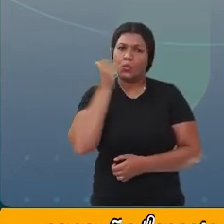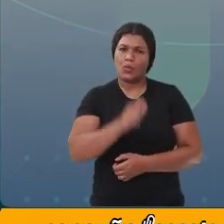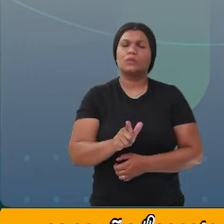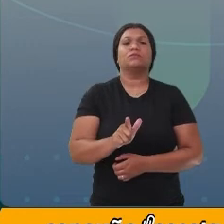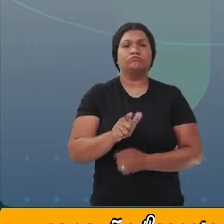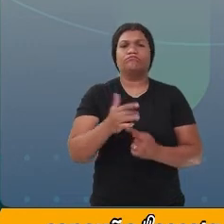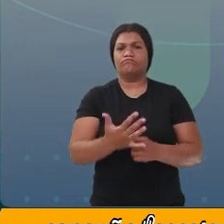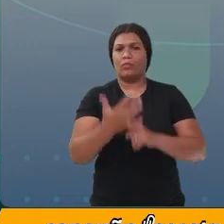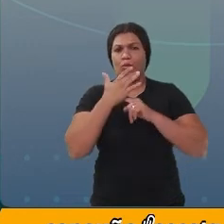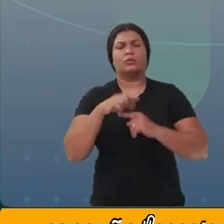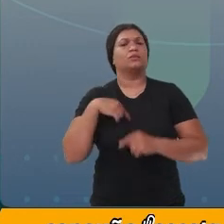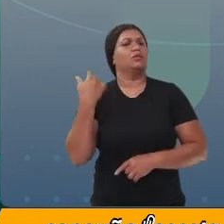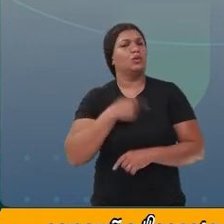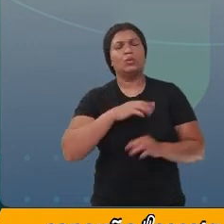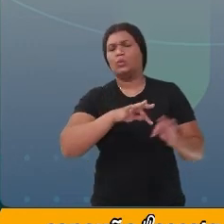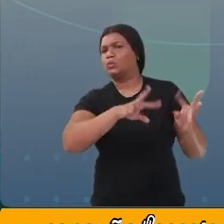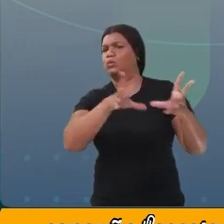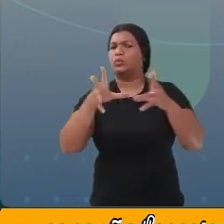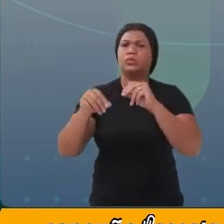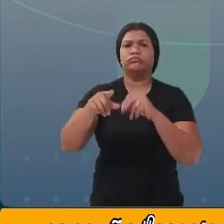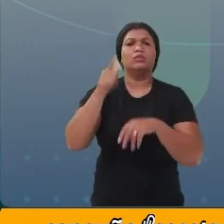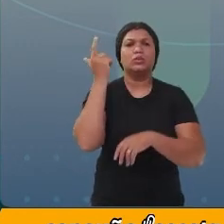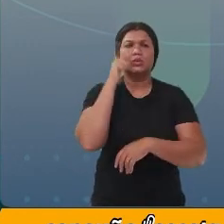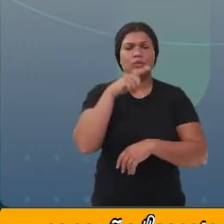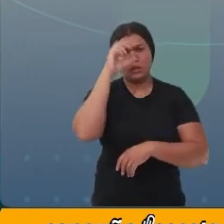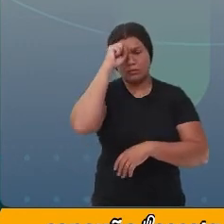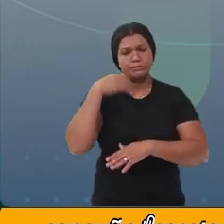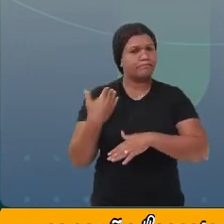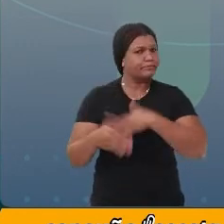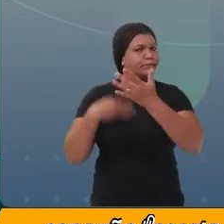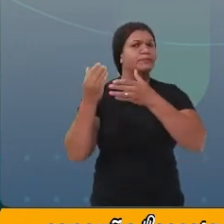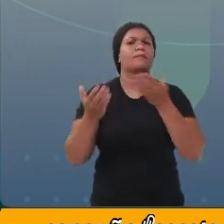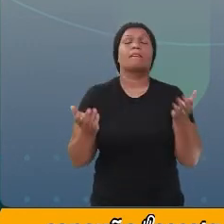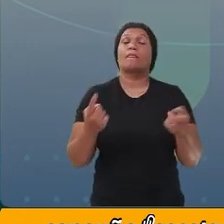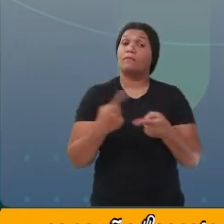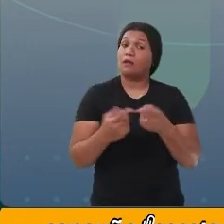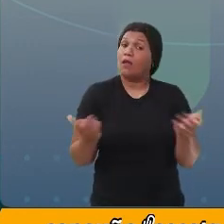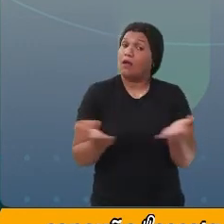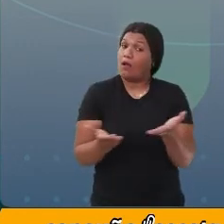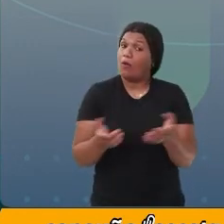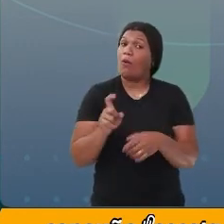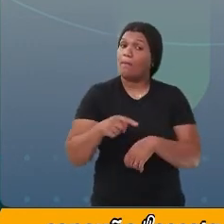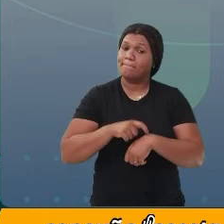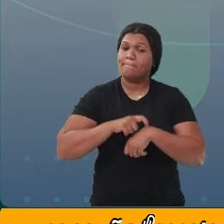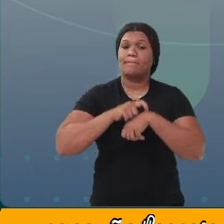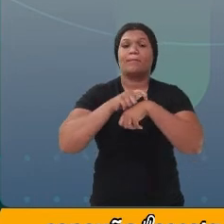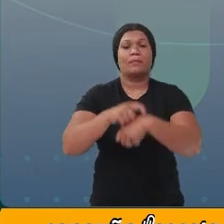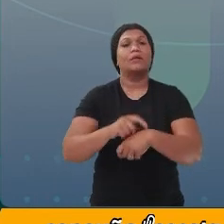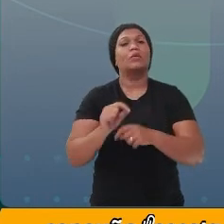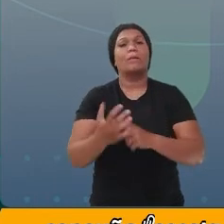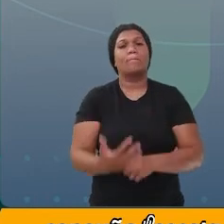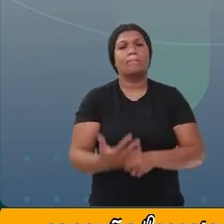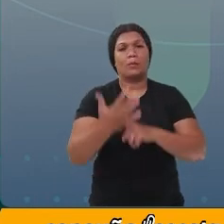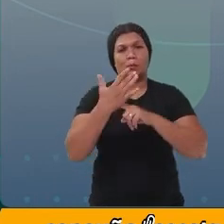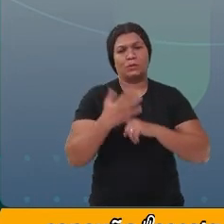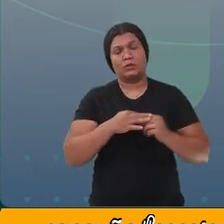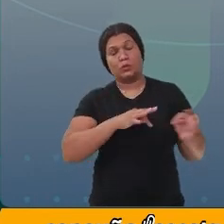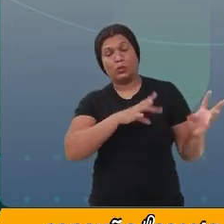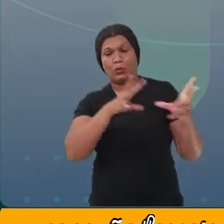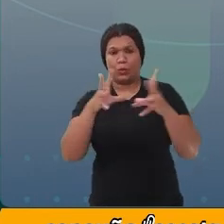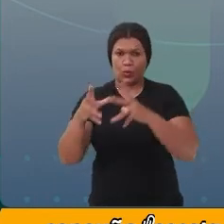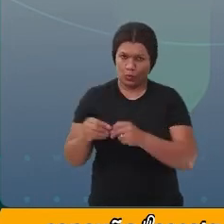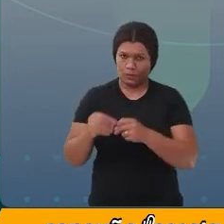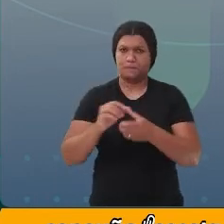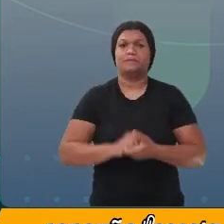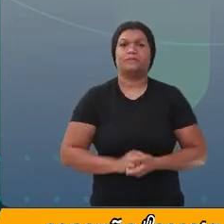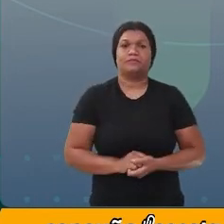mostrar para nós tudo o que você aprendeu. Porque agora chegou a hora de demonstrar tudo isso.